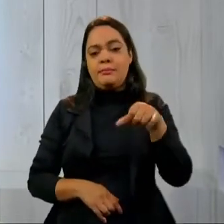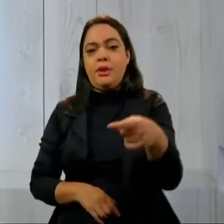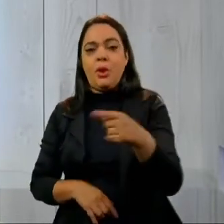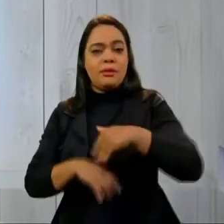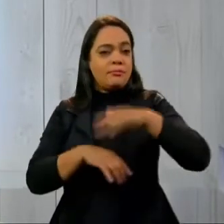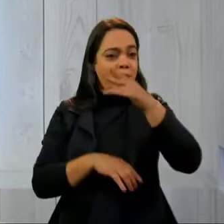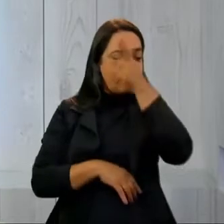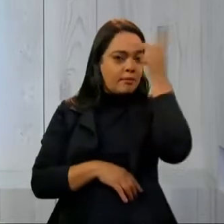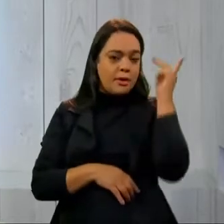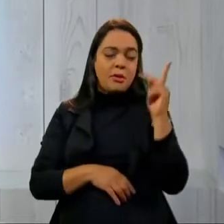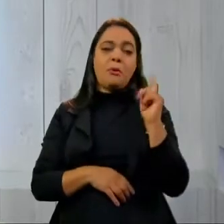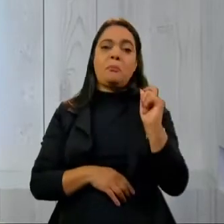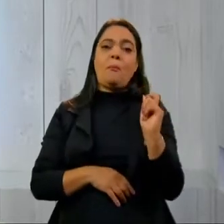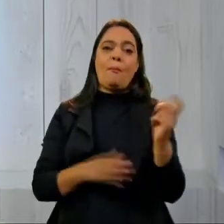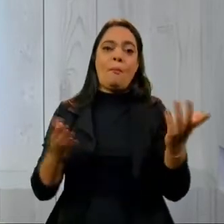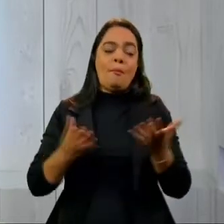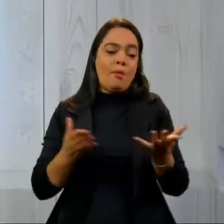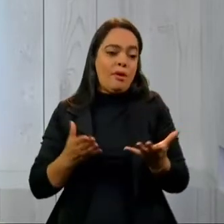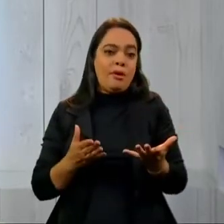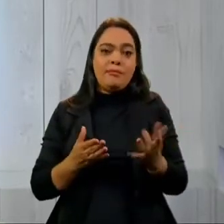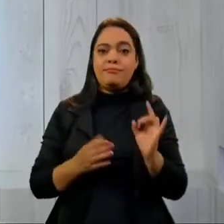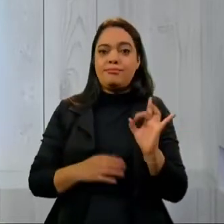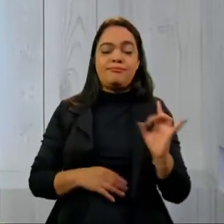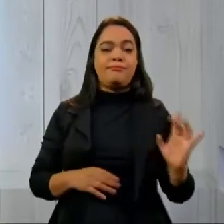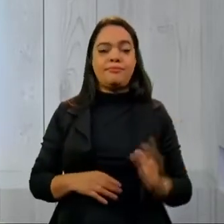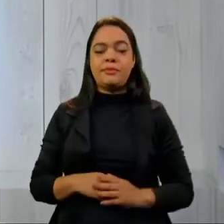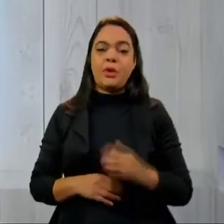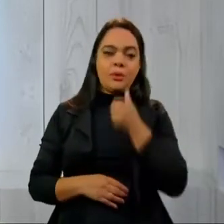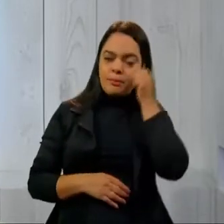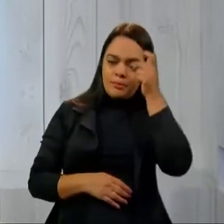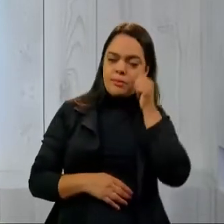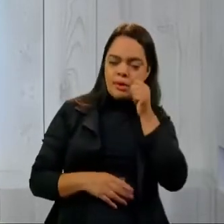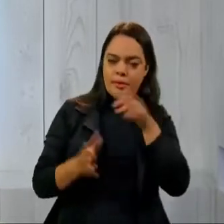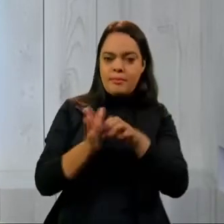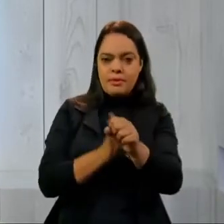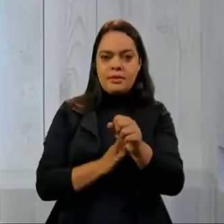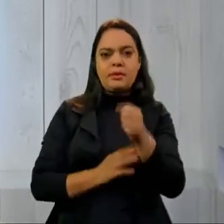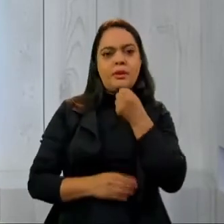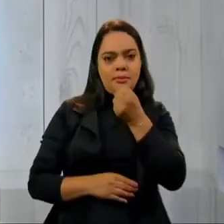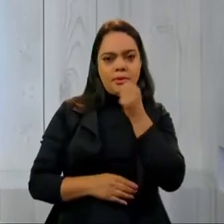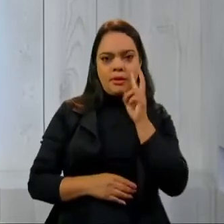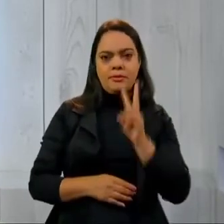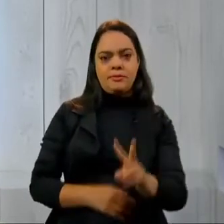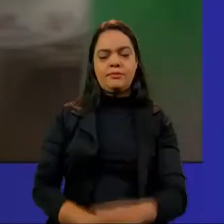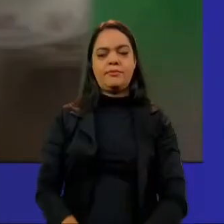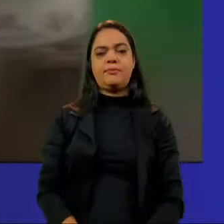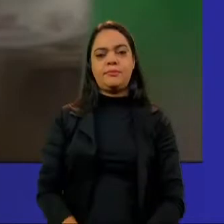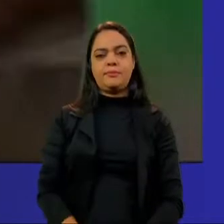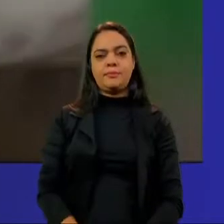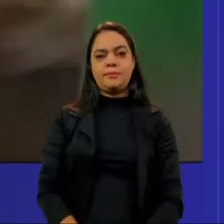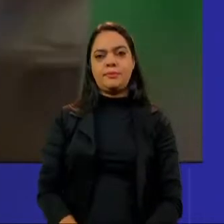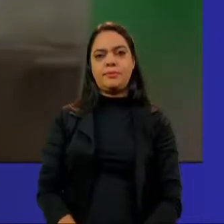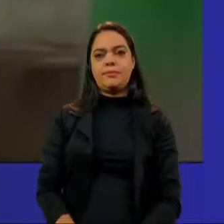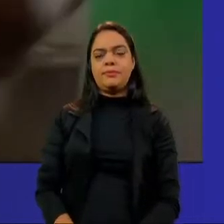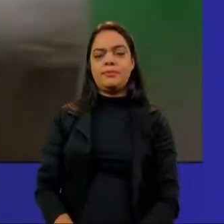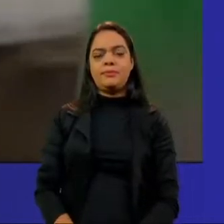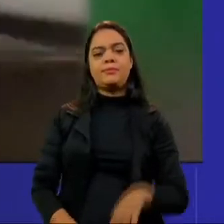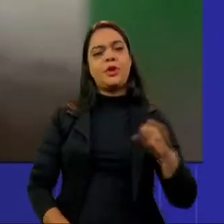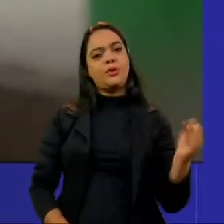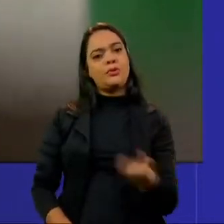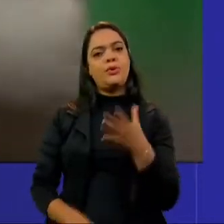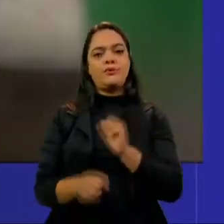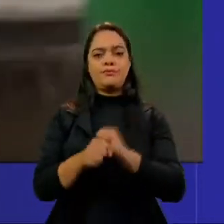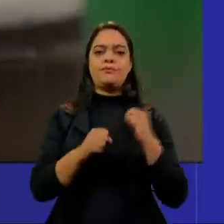trabalhadores. Uma pesquisadora sobre o trabalho falou sobre o assunto na reportagem. Veja. O novo